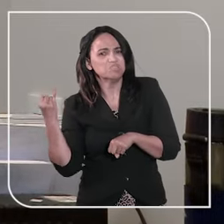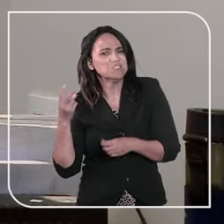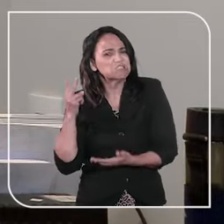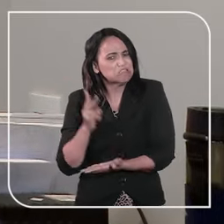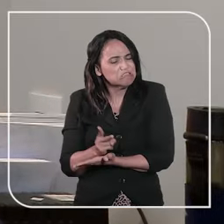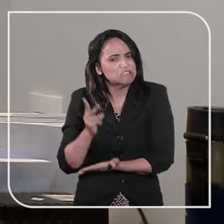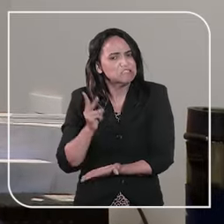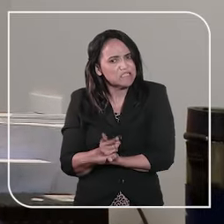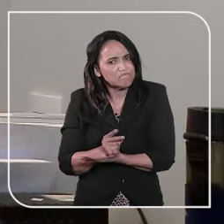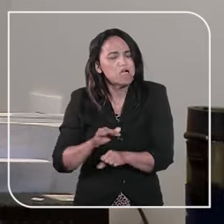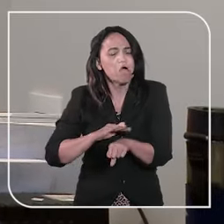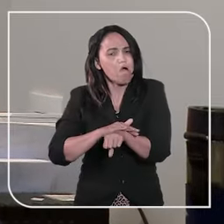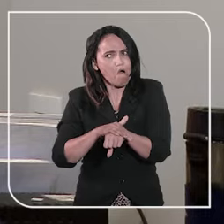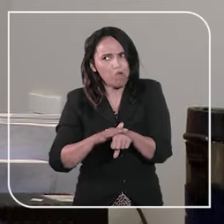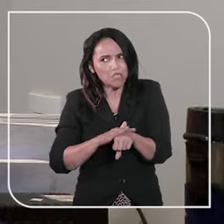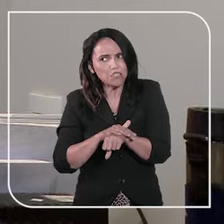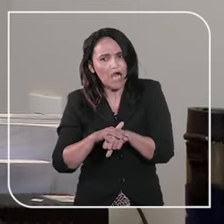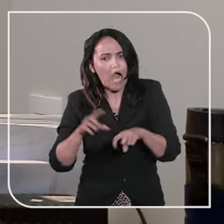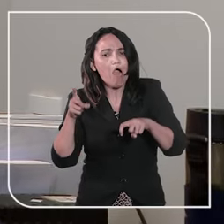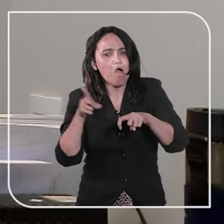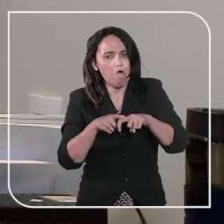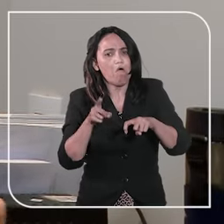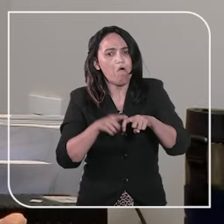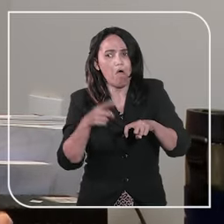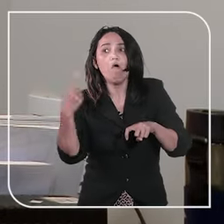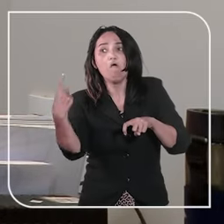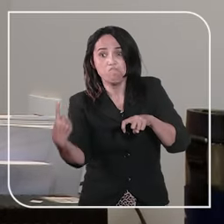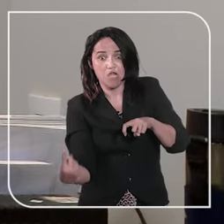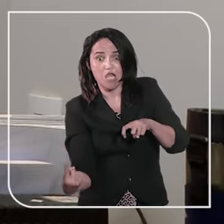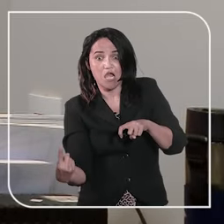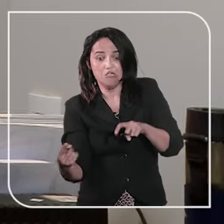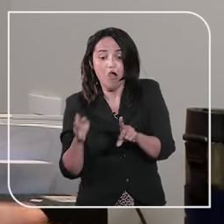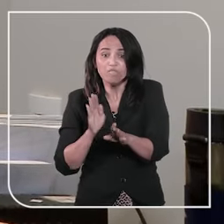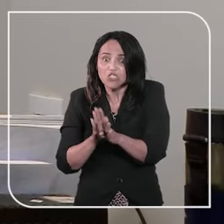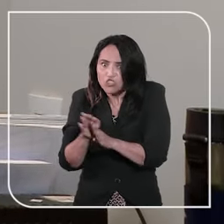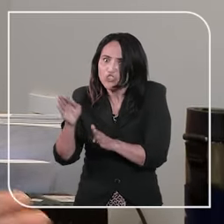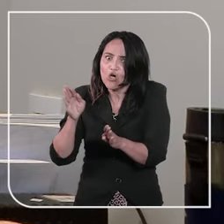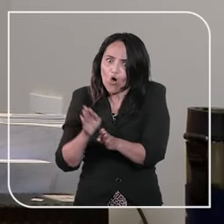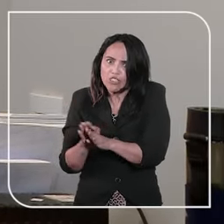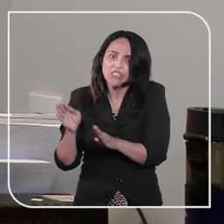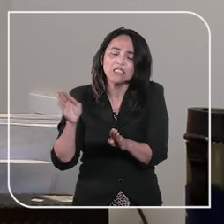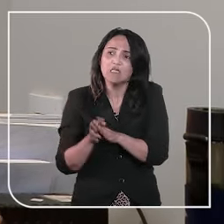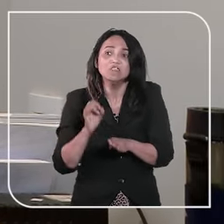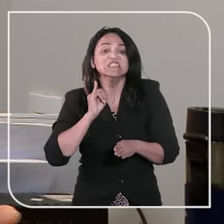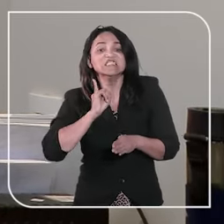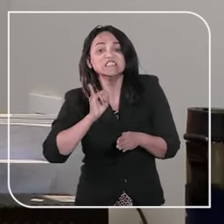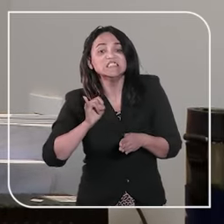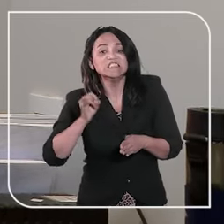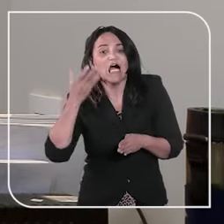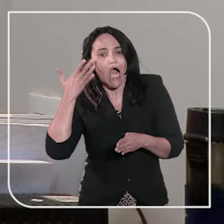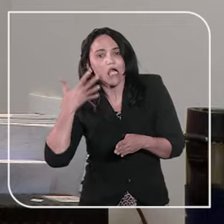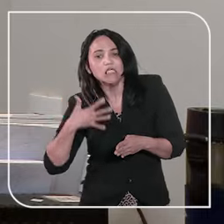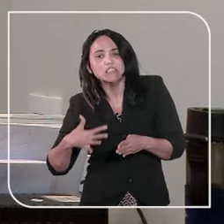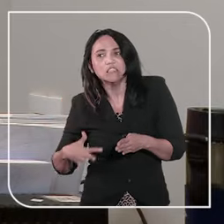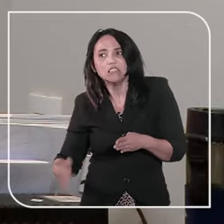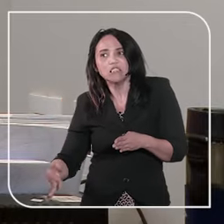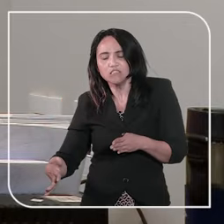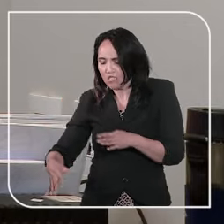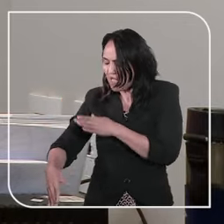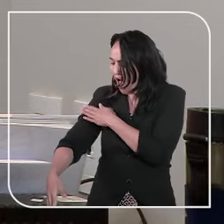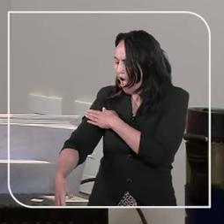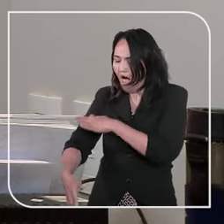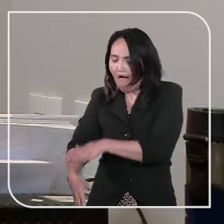conversar com o pediatra, pedir orientações para perceber se de fato o filho está tendo o desenvolvimento motor